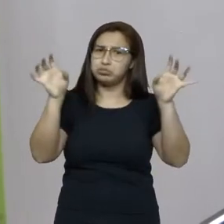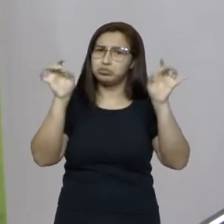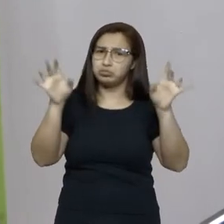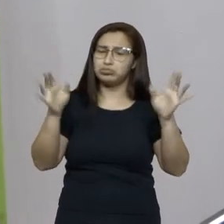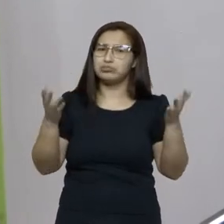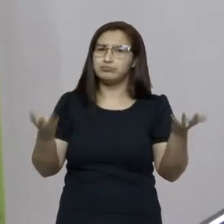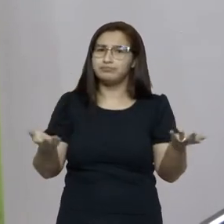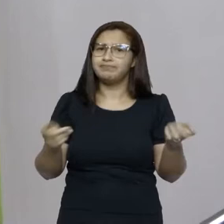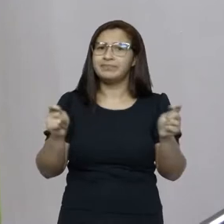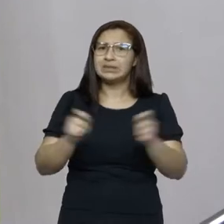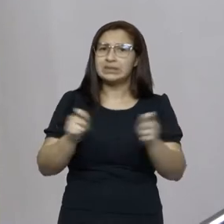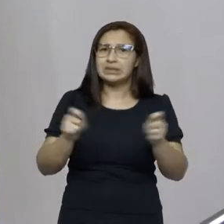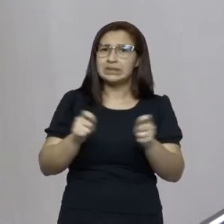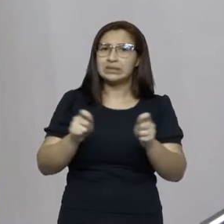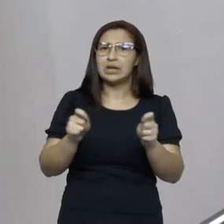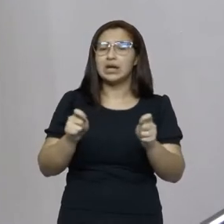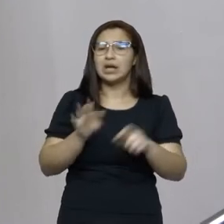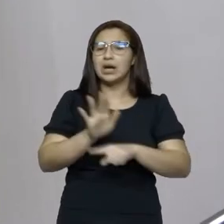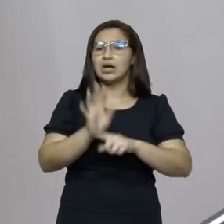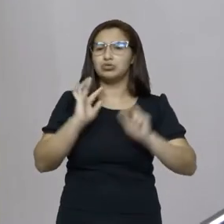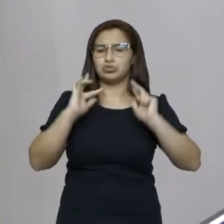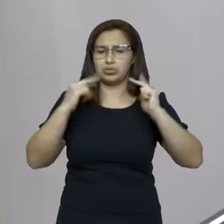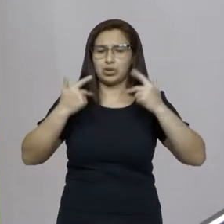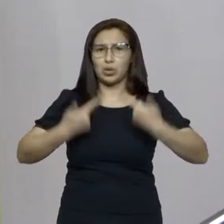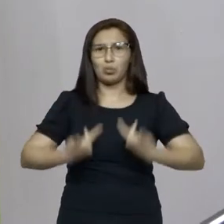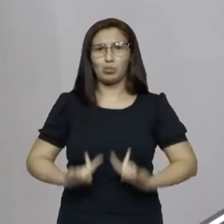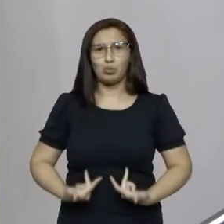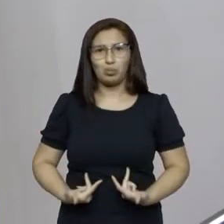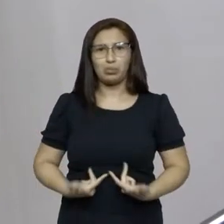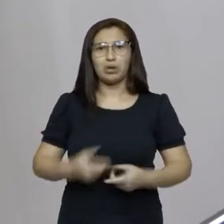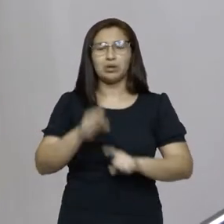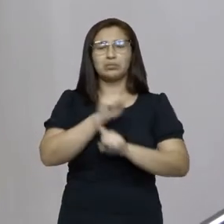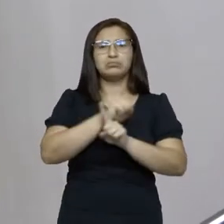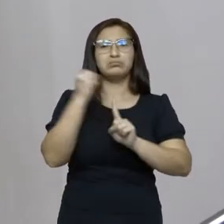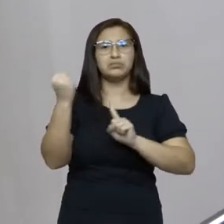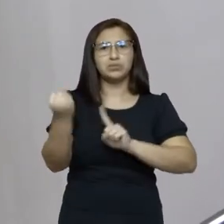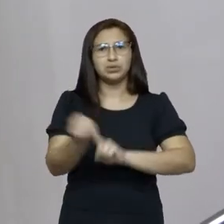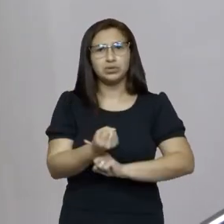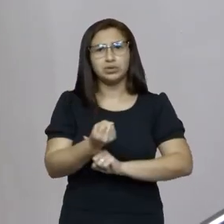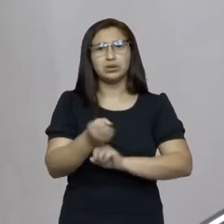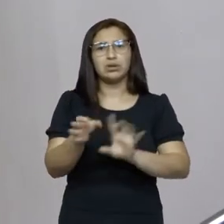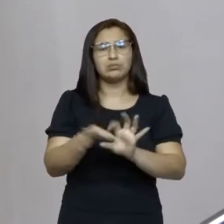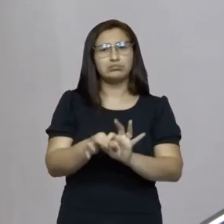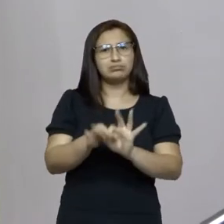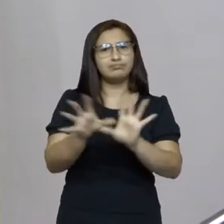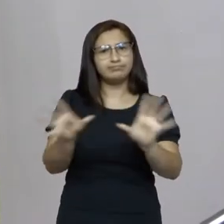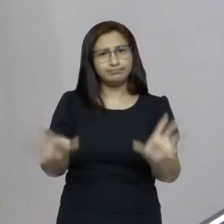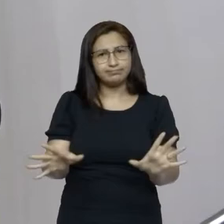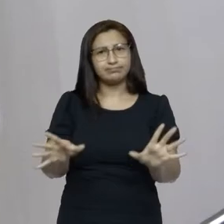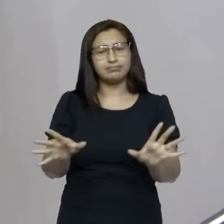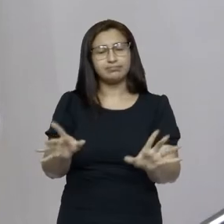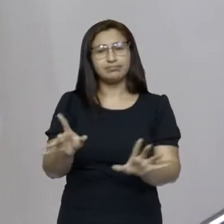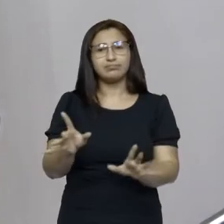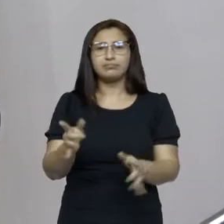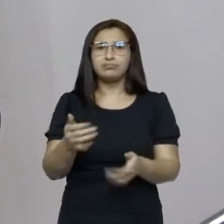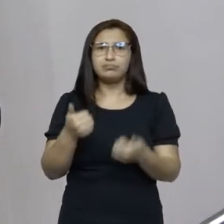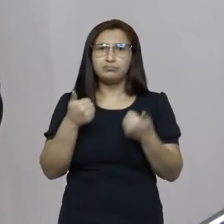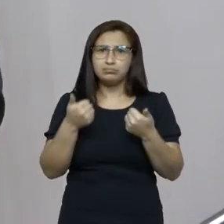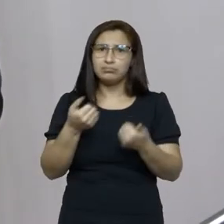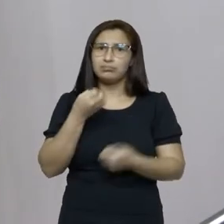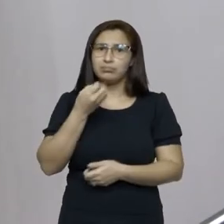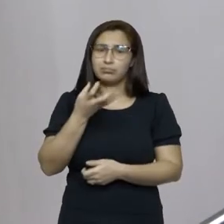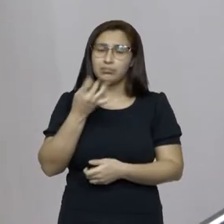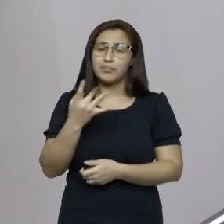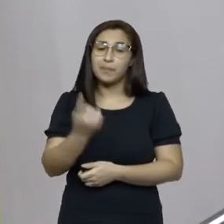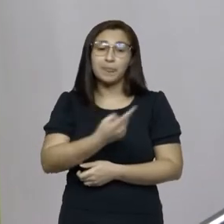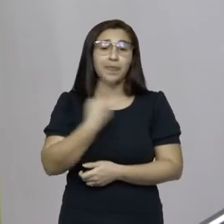alcance humano, social, libertador, enorme, e que